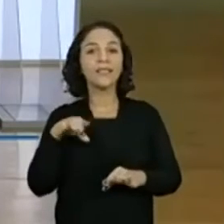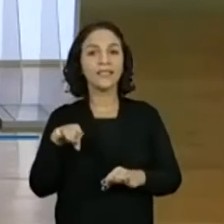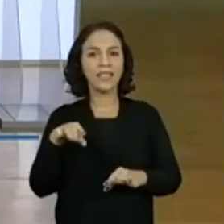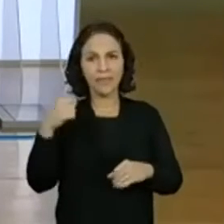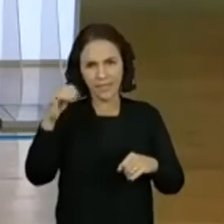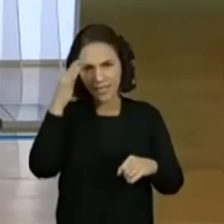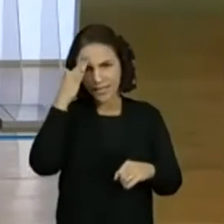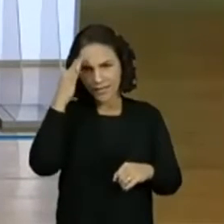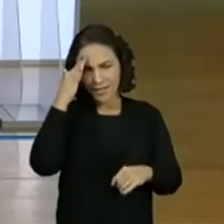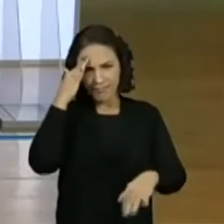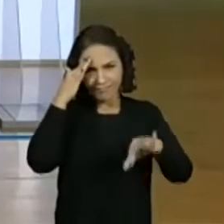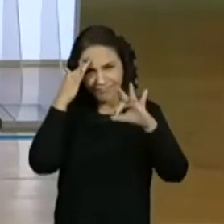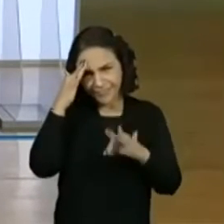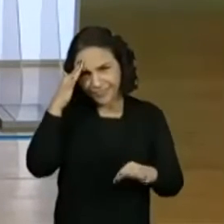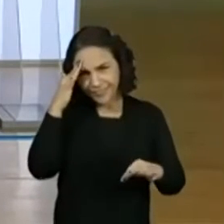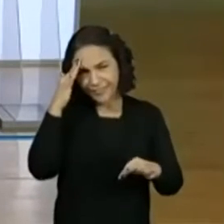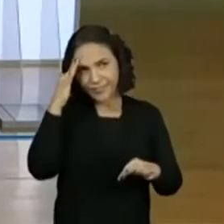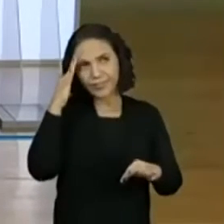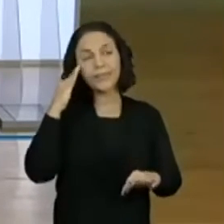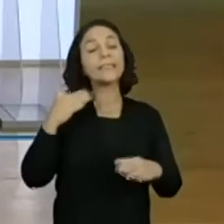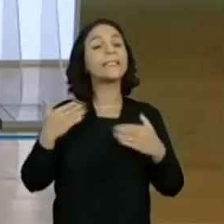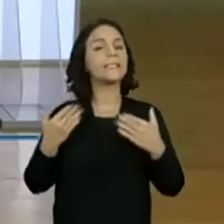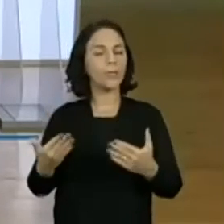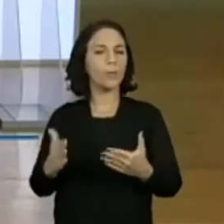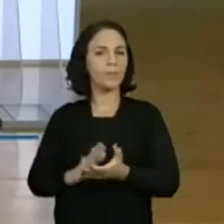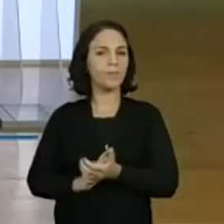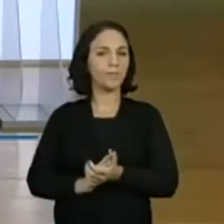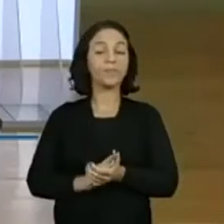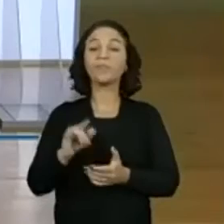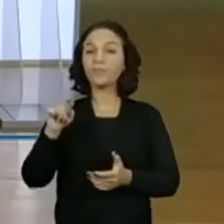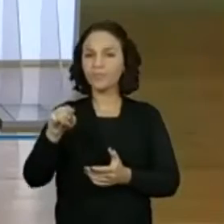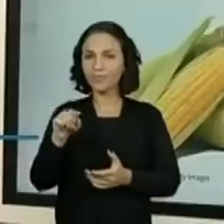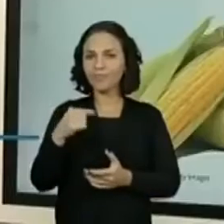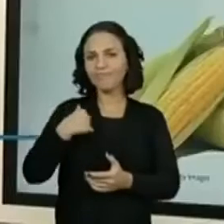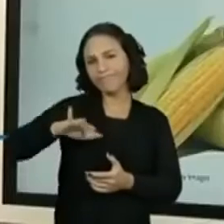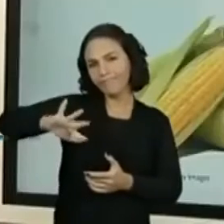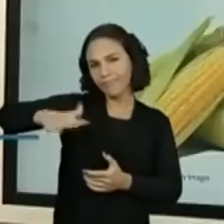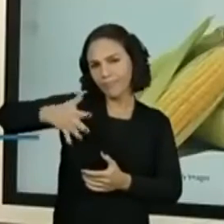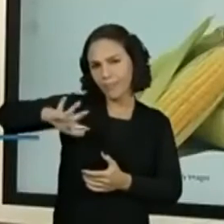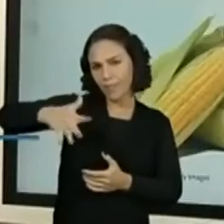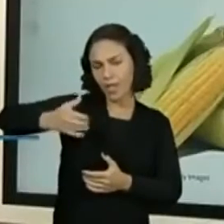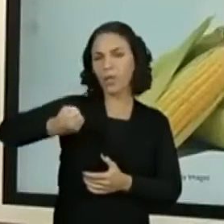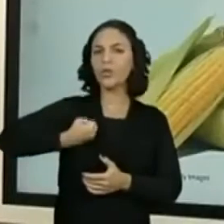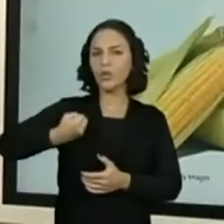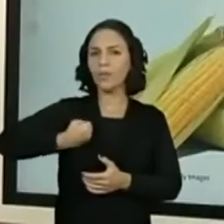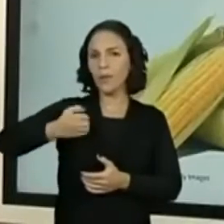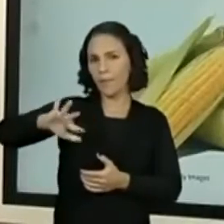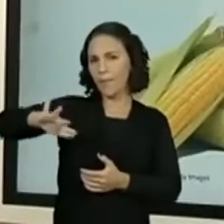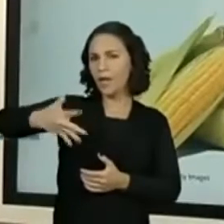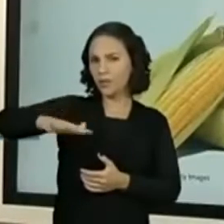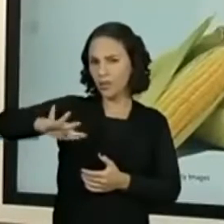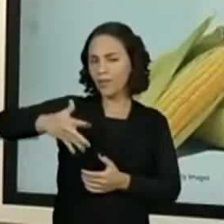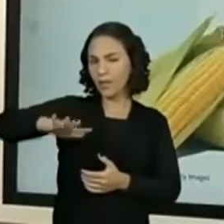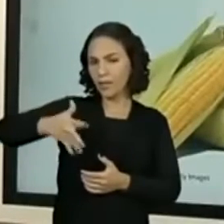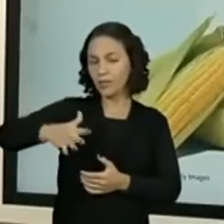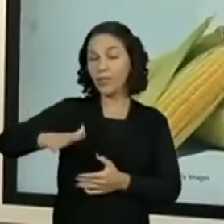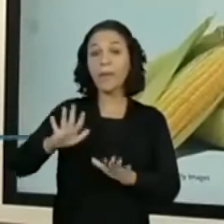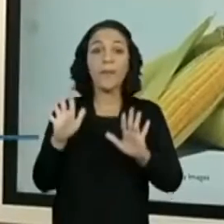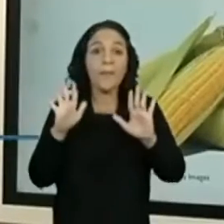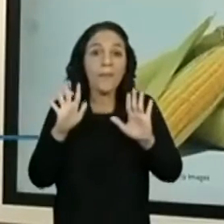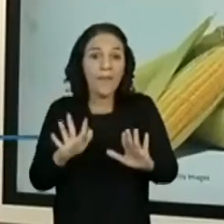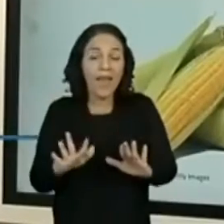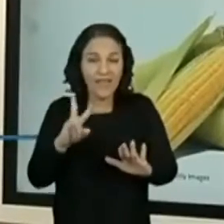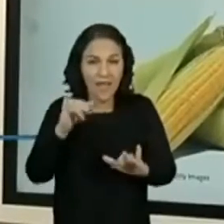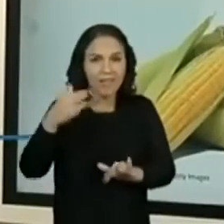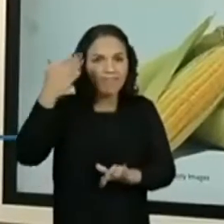precisa saber um número exato, professora? Então, na nossa estimativa, é um número aproximado que nós achamos que tem. Mas aí, quando a gente